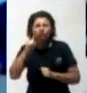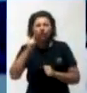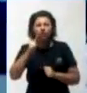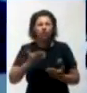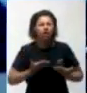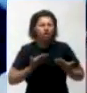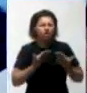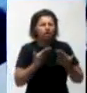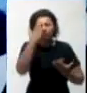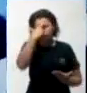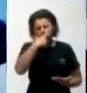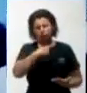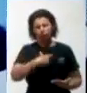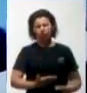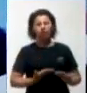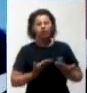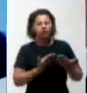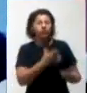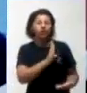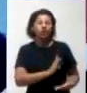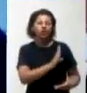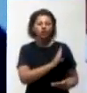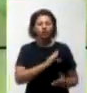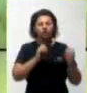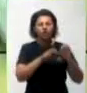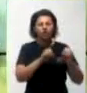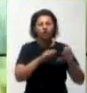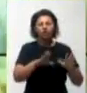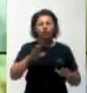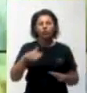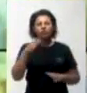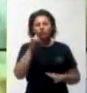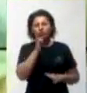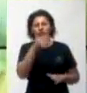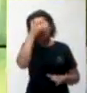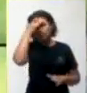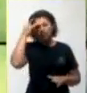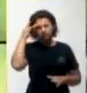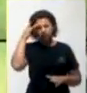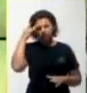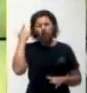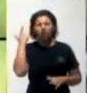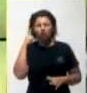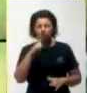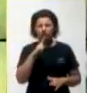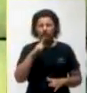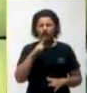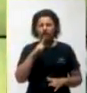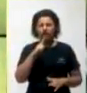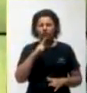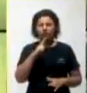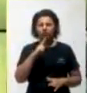O catecismo usa uma expressão muito bonita, quando diz a pessoa que consegue o domínio de si,